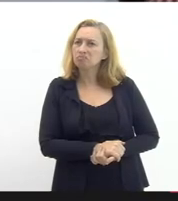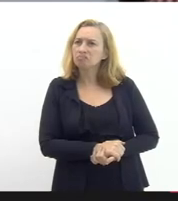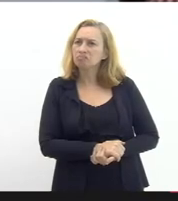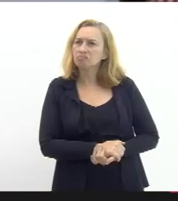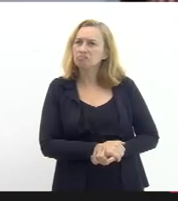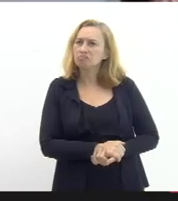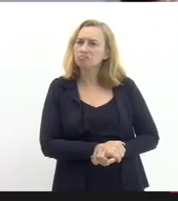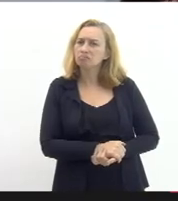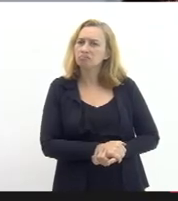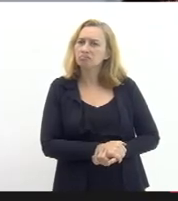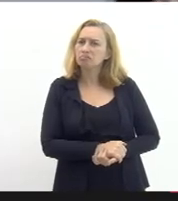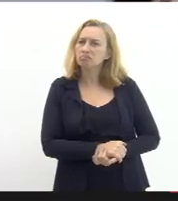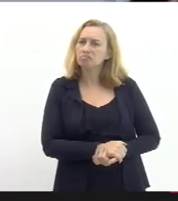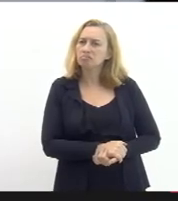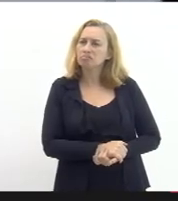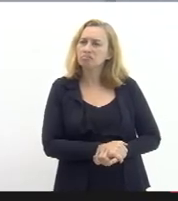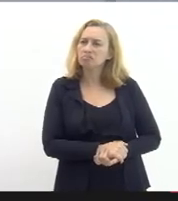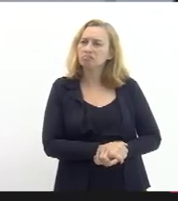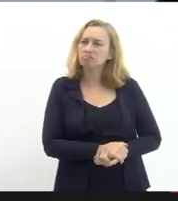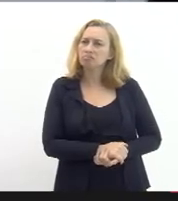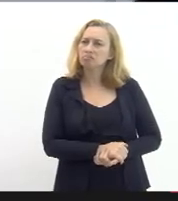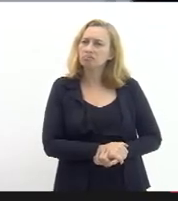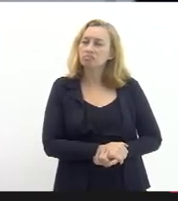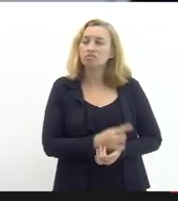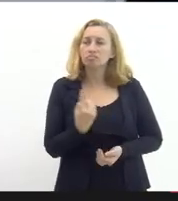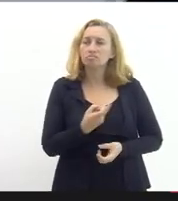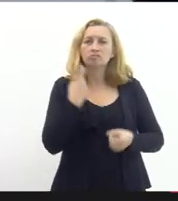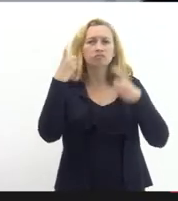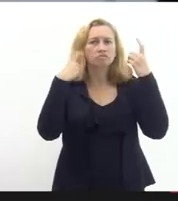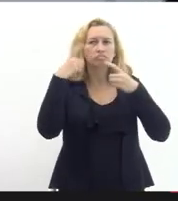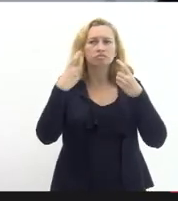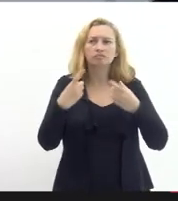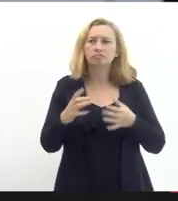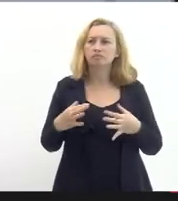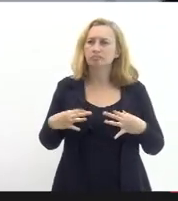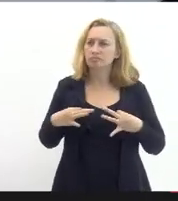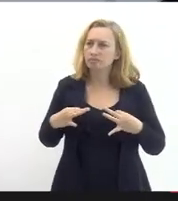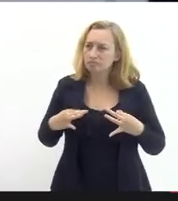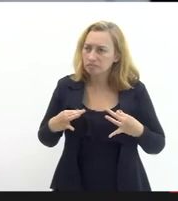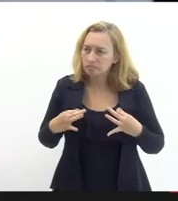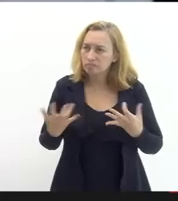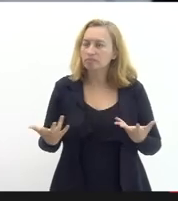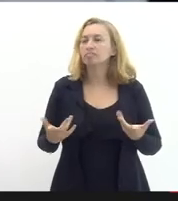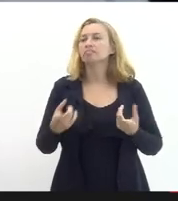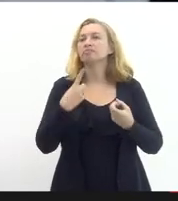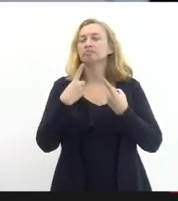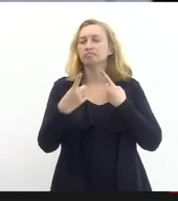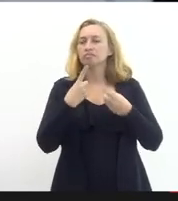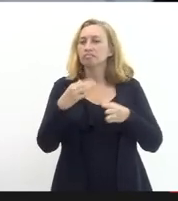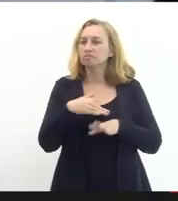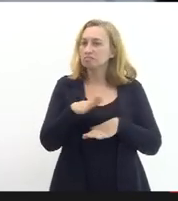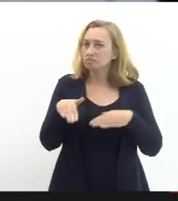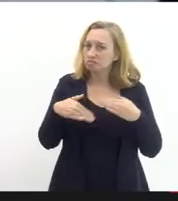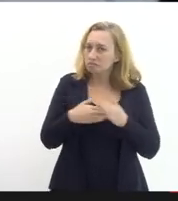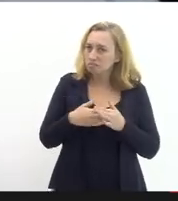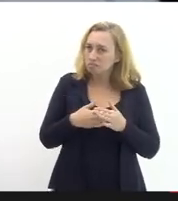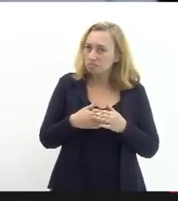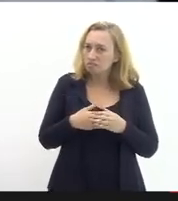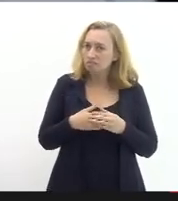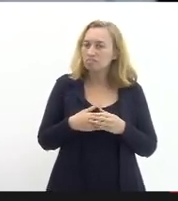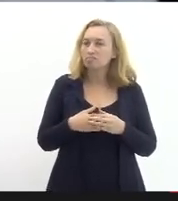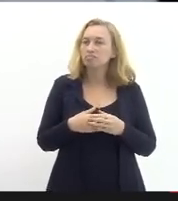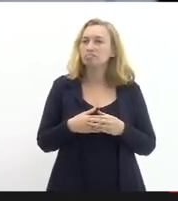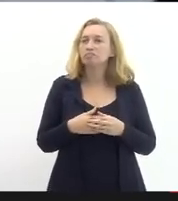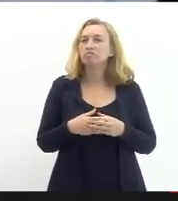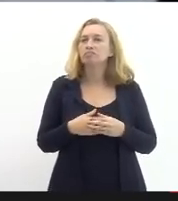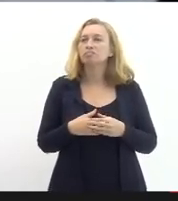a gente tem procurado aqui estar aberto ao diálogo com todos os todos os entes